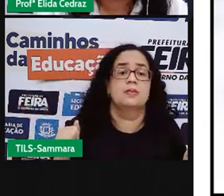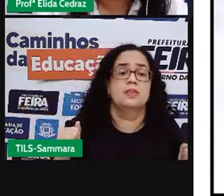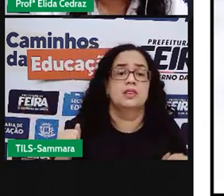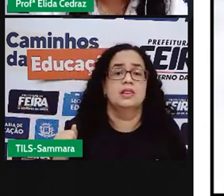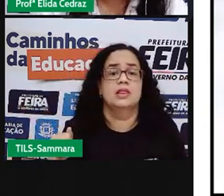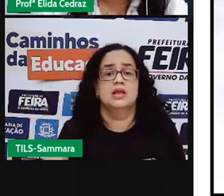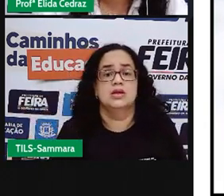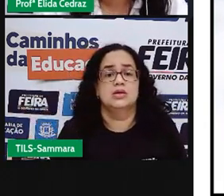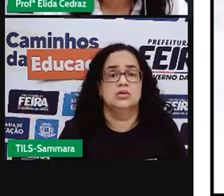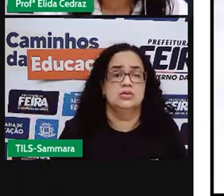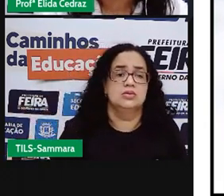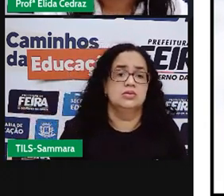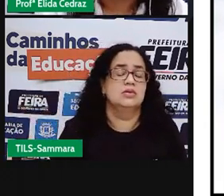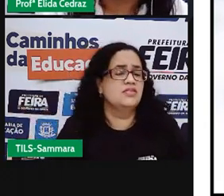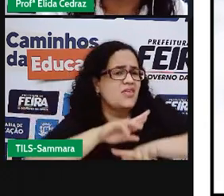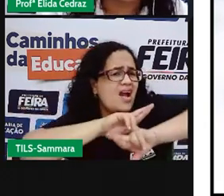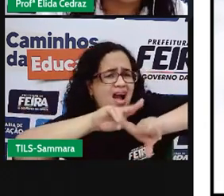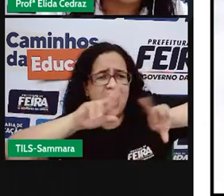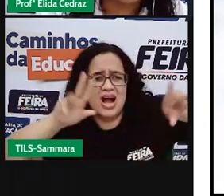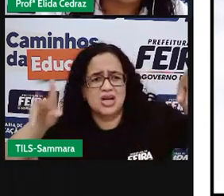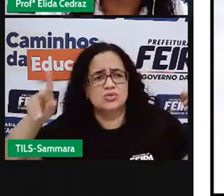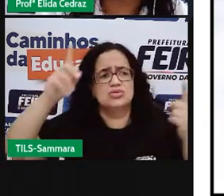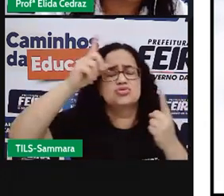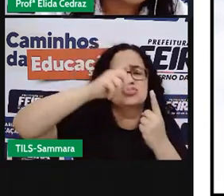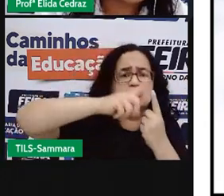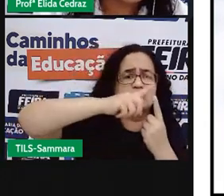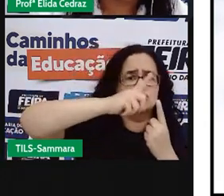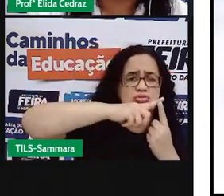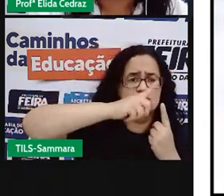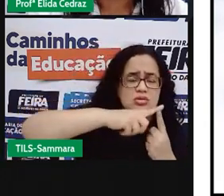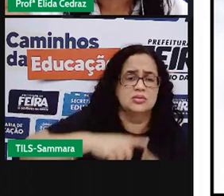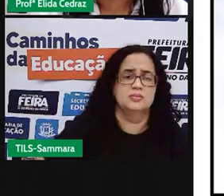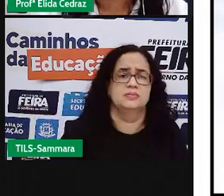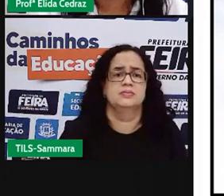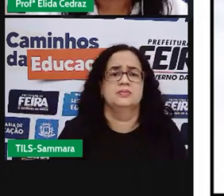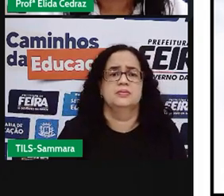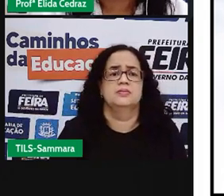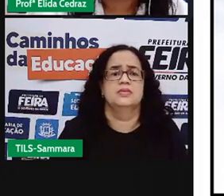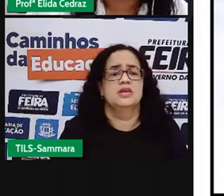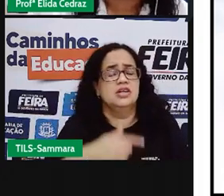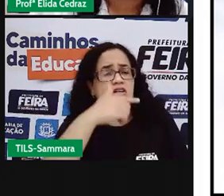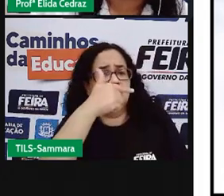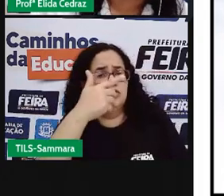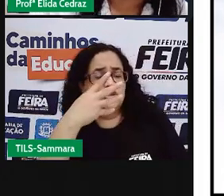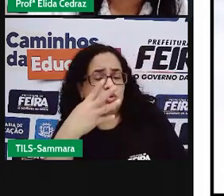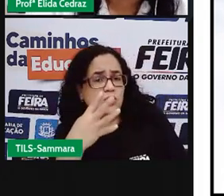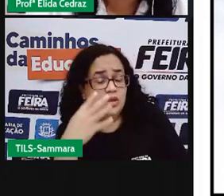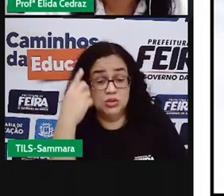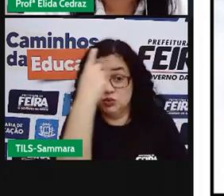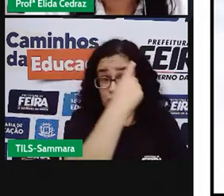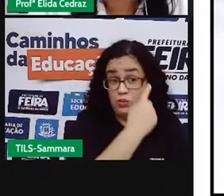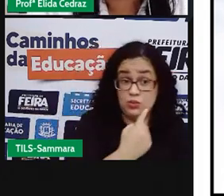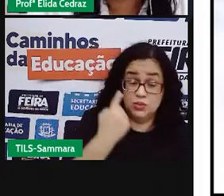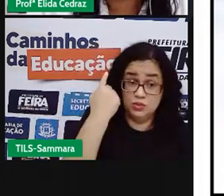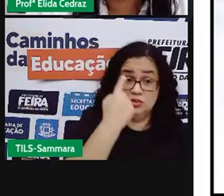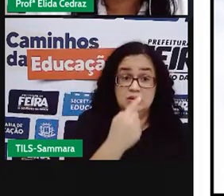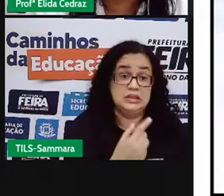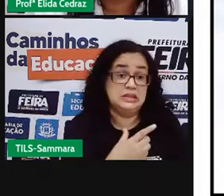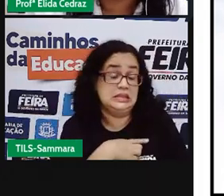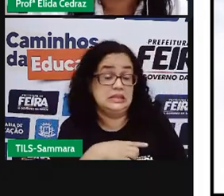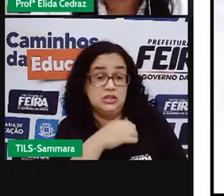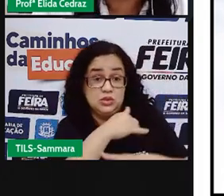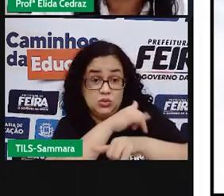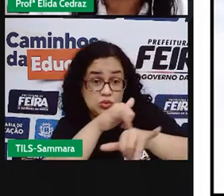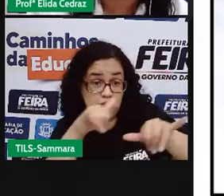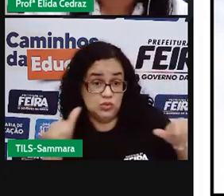Projom. Temos aquele 24 horas. Nós temos o produto